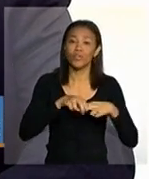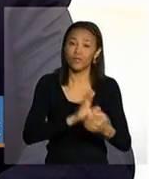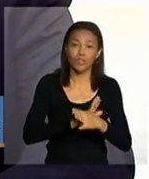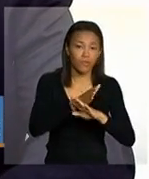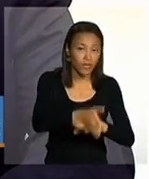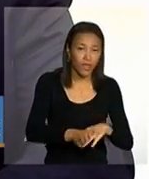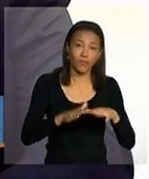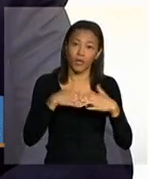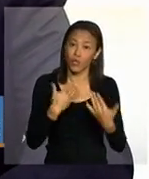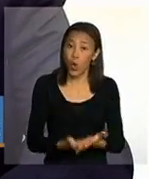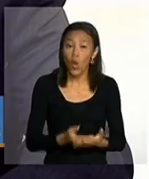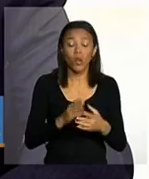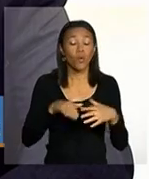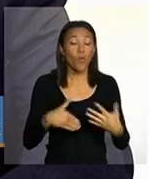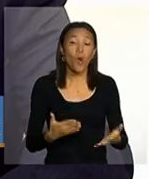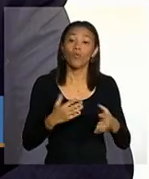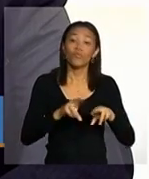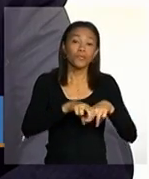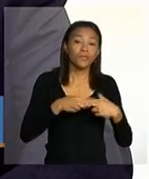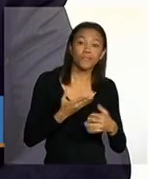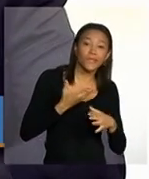da saúde não são motivos